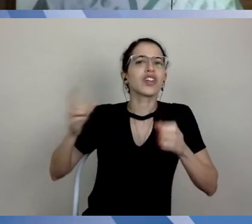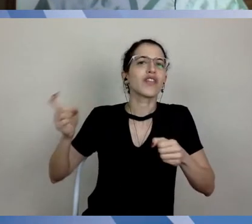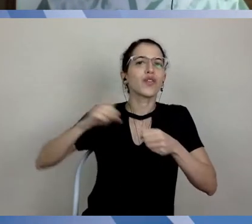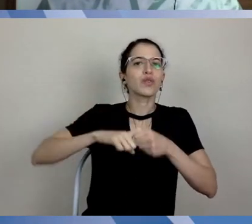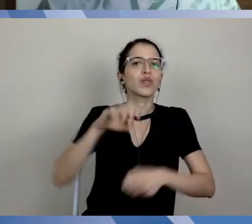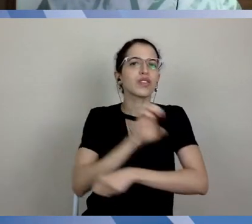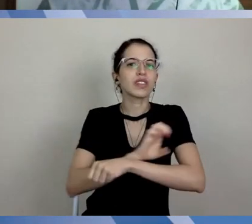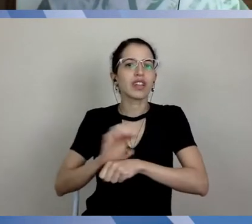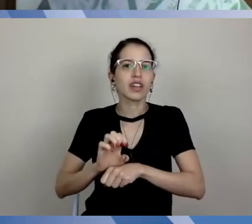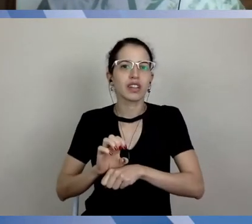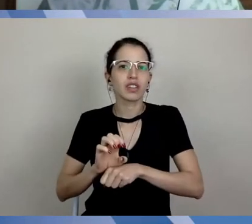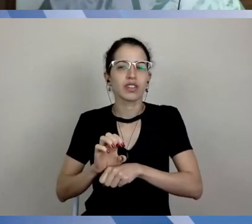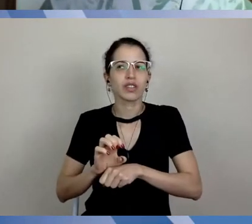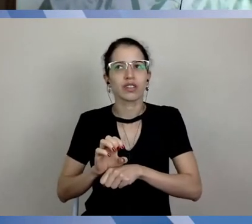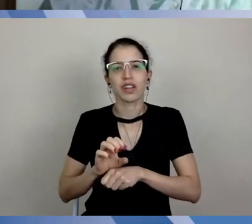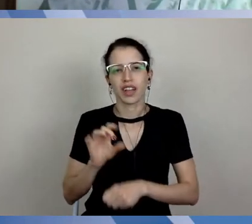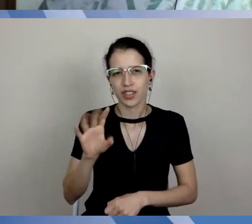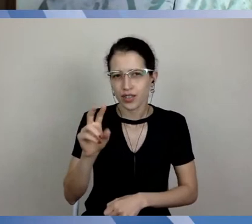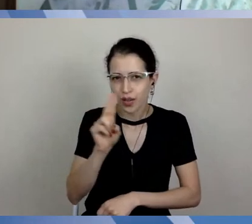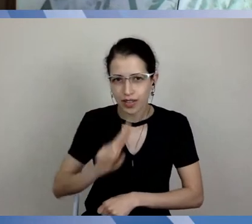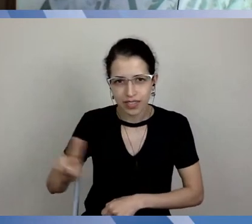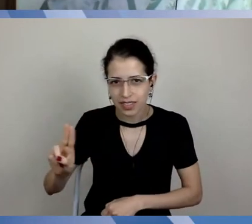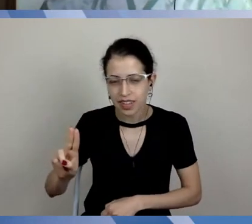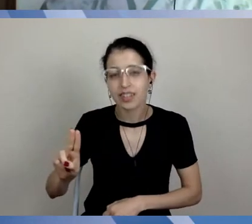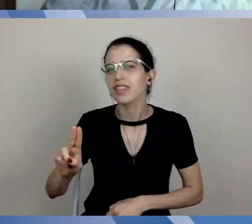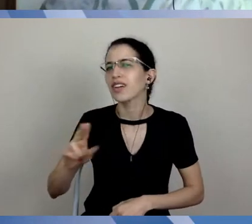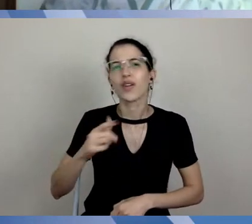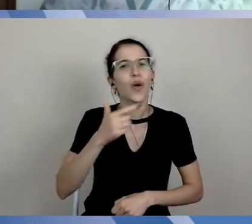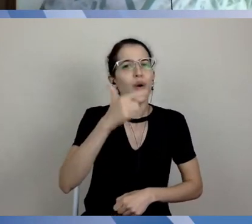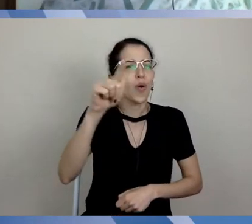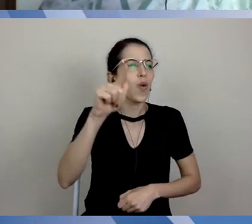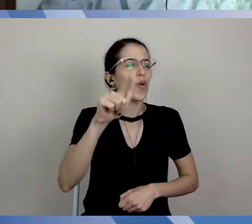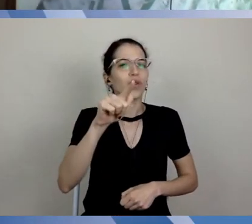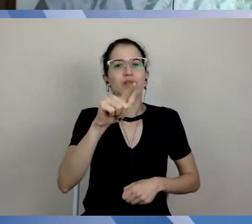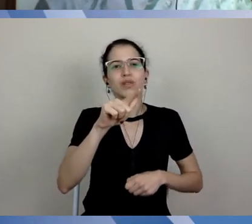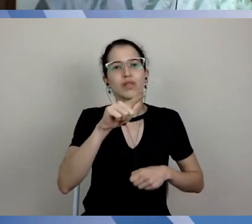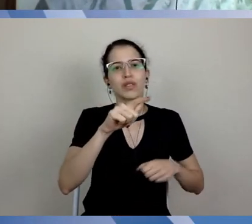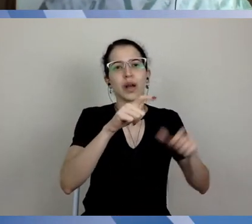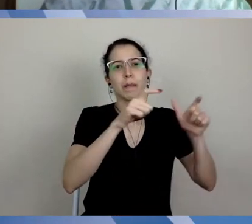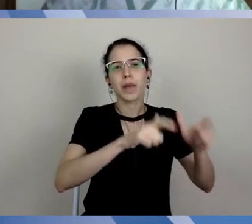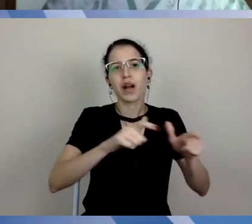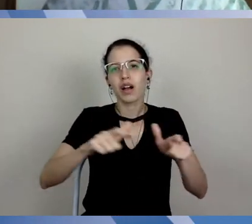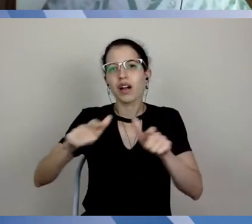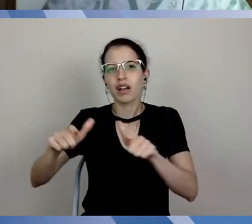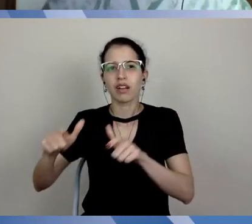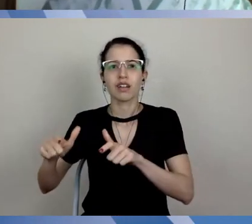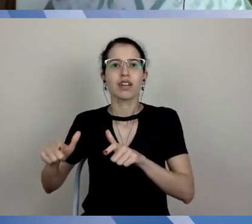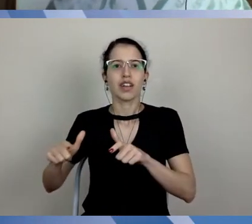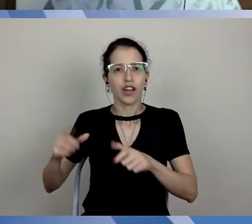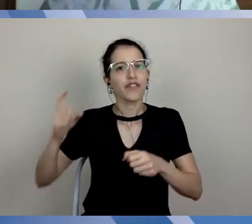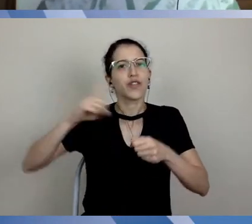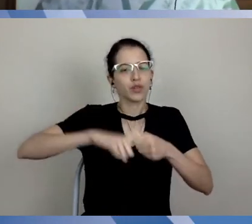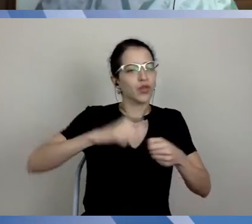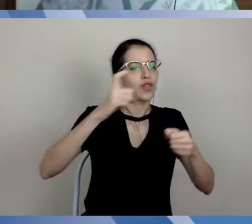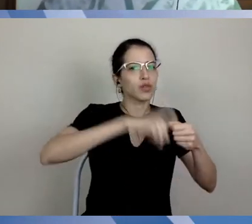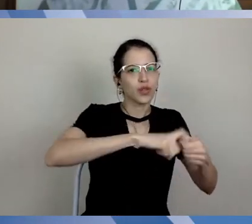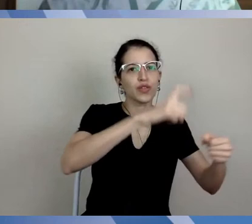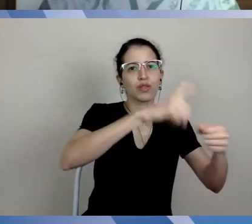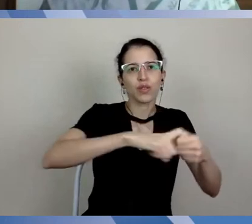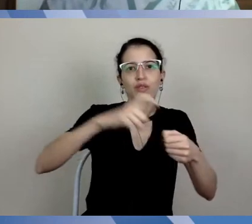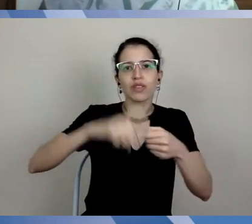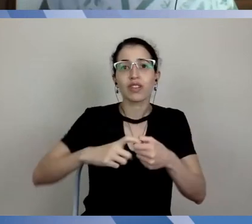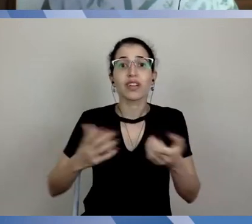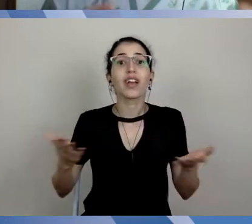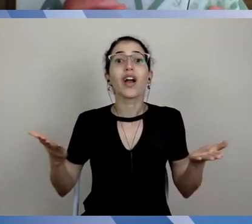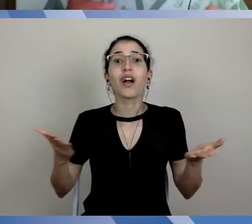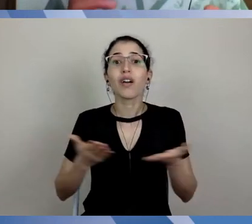não é só universidade, um monte de coisa voltou a funcionar e hoje a pandemia está desse jeito que está aí. Então, quer dizer,